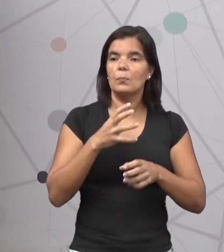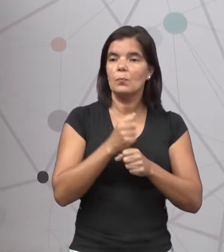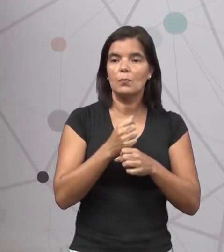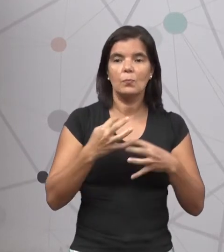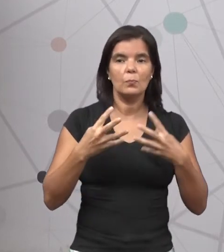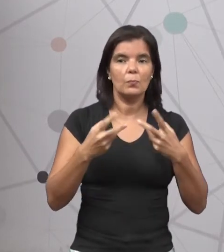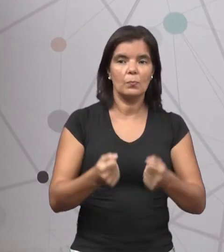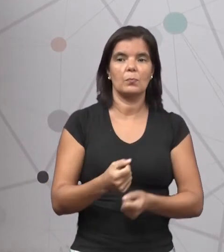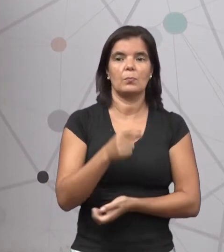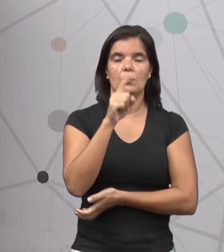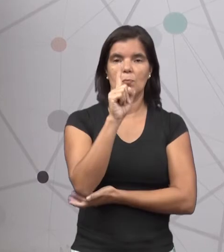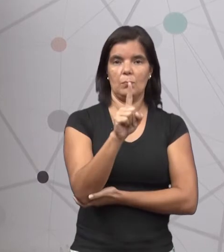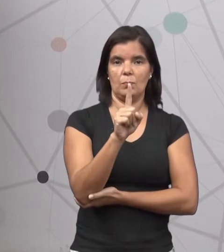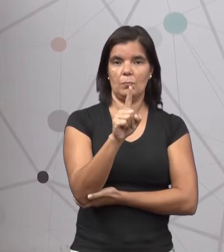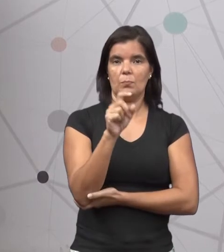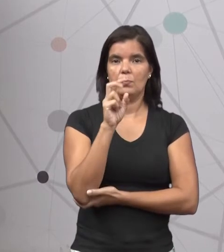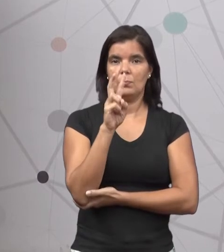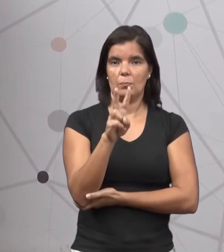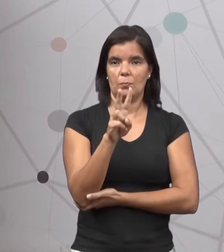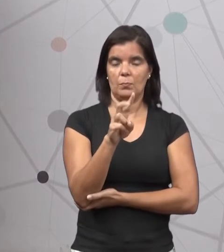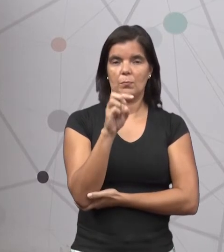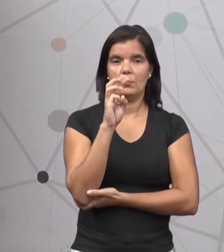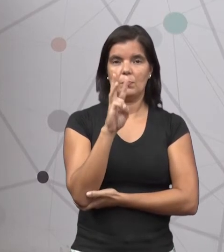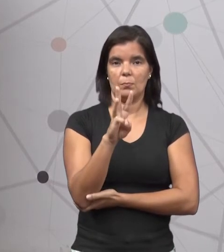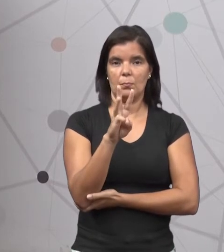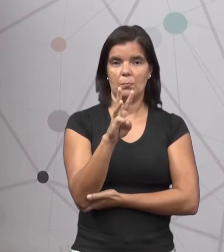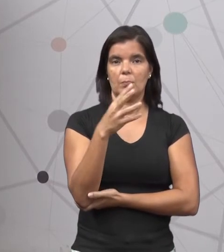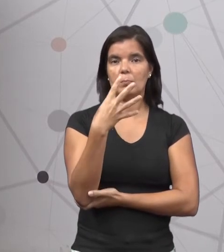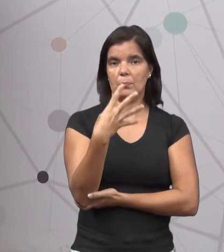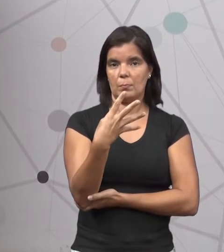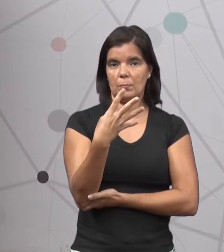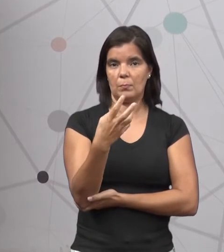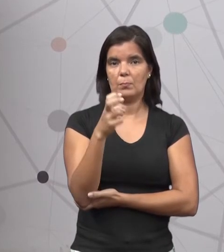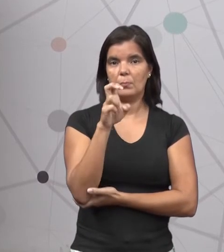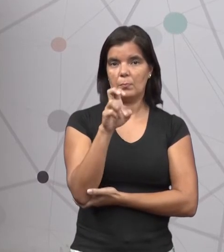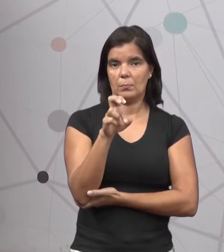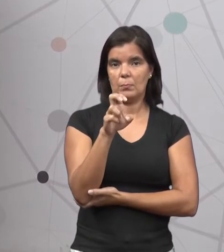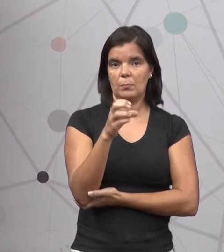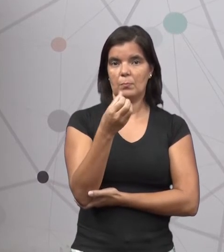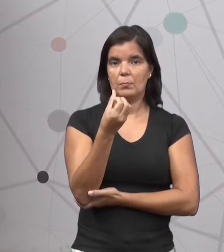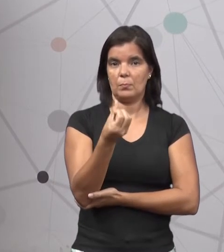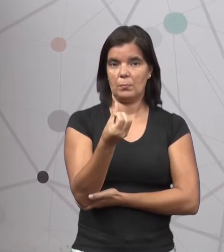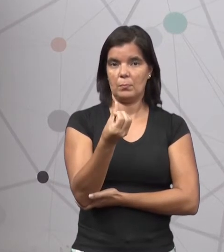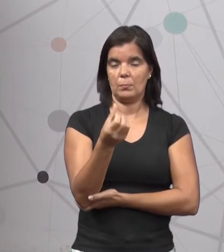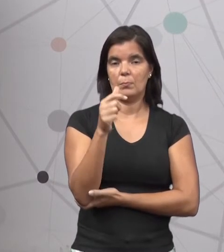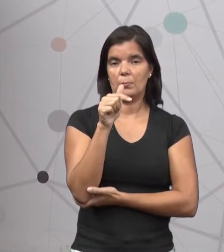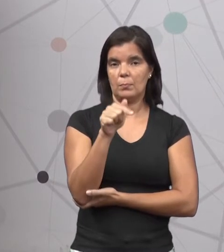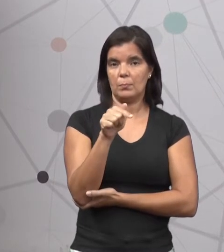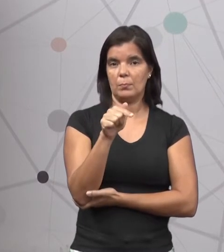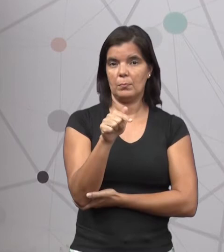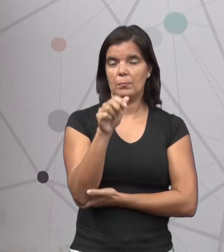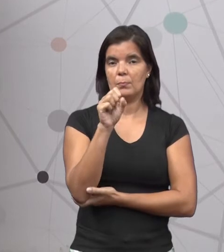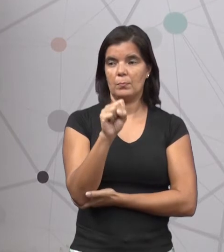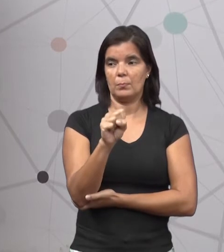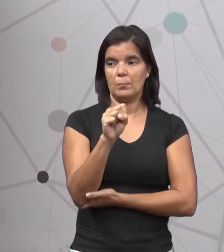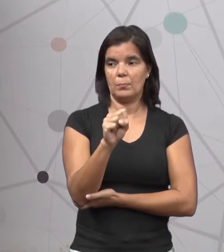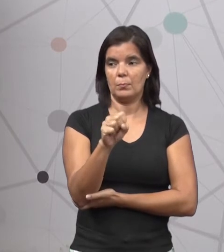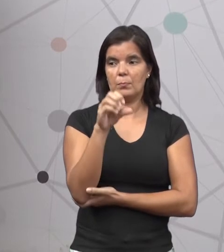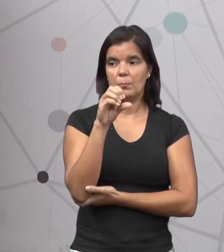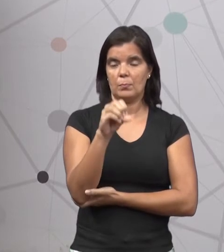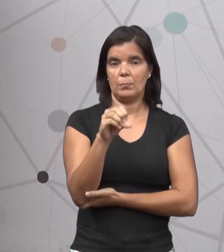Um Dois Três Quatro Cinco Seis Sete Oito